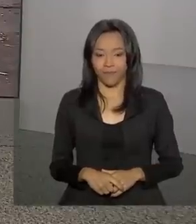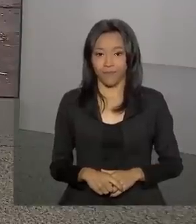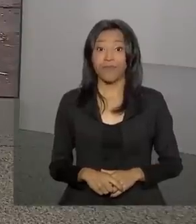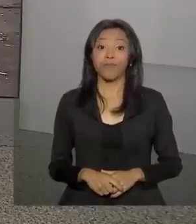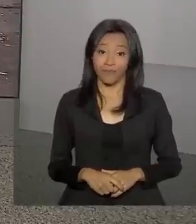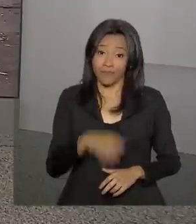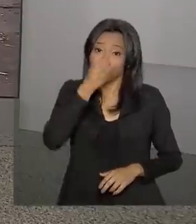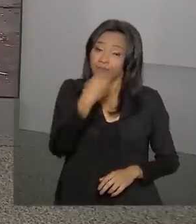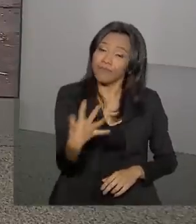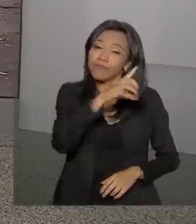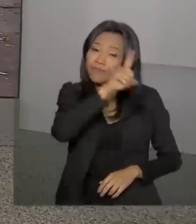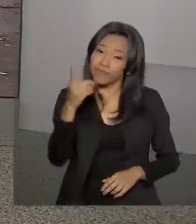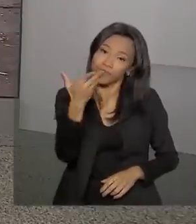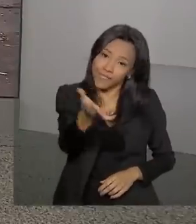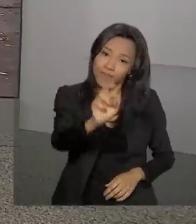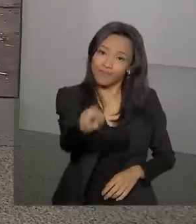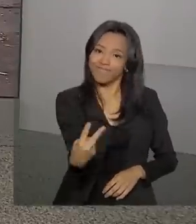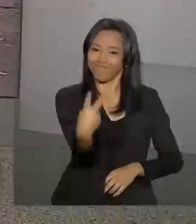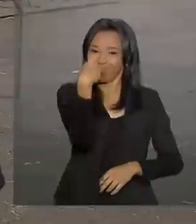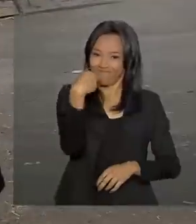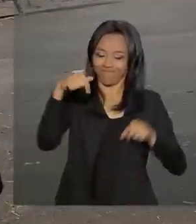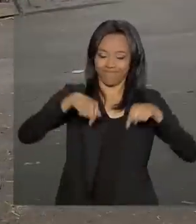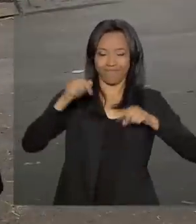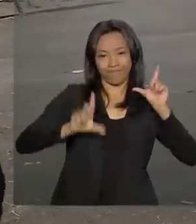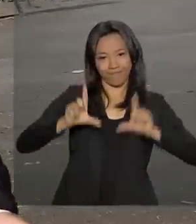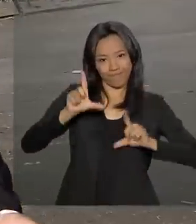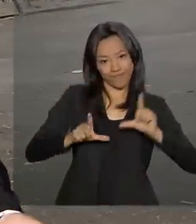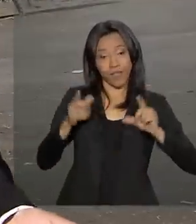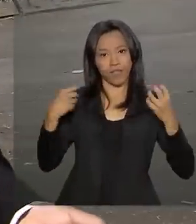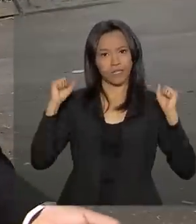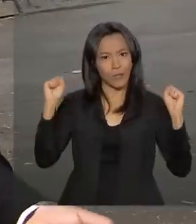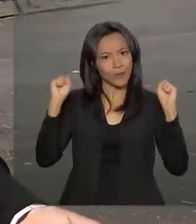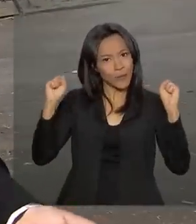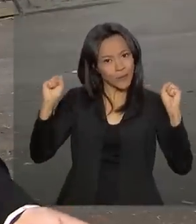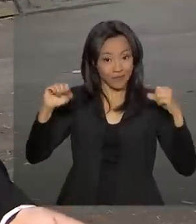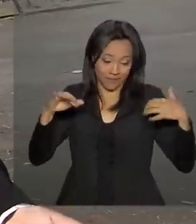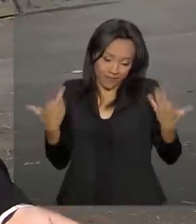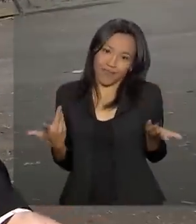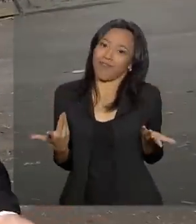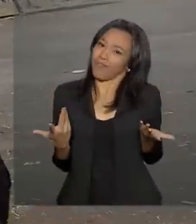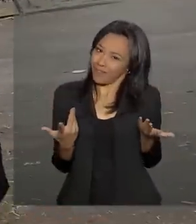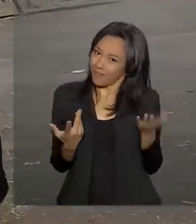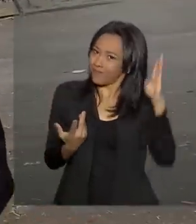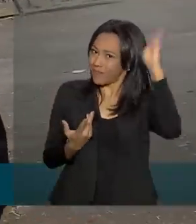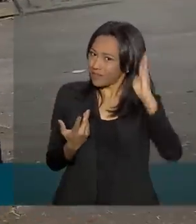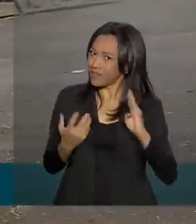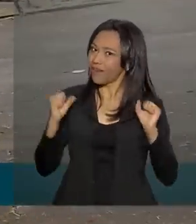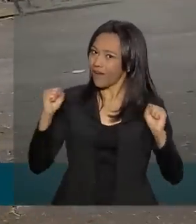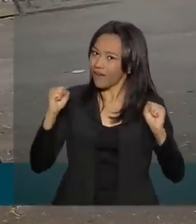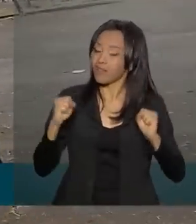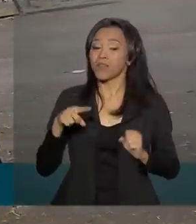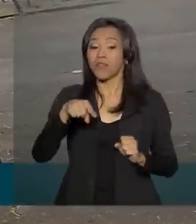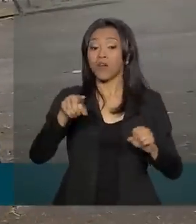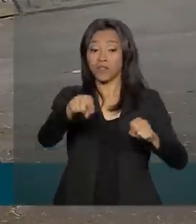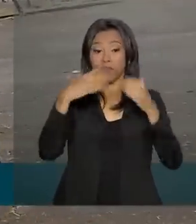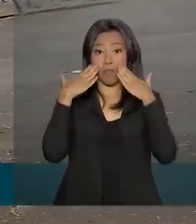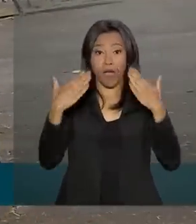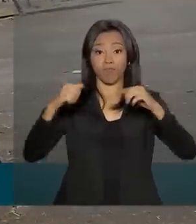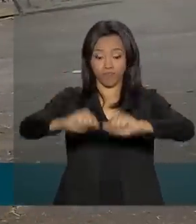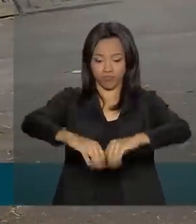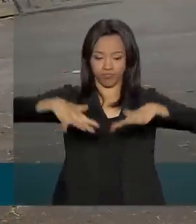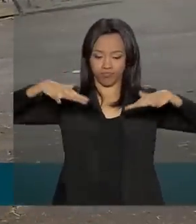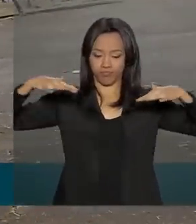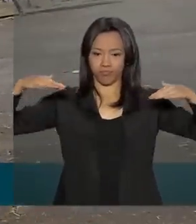Bom dia, Carla, bom dia a você que acompanha o Brasil em Dia. A torcida é sempre essa, né, Carla? Nós estamos aqui em frente ao estádio do Morumbi, está